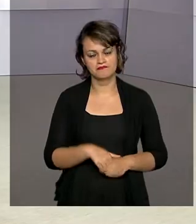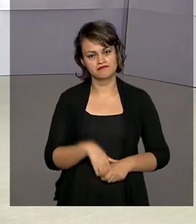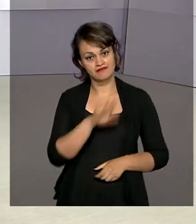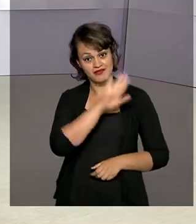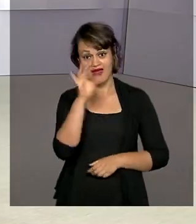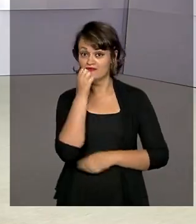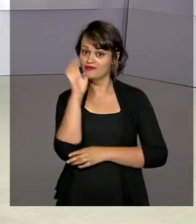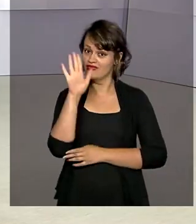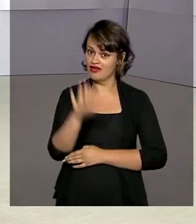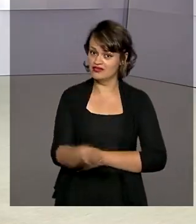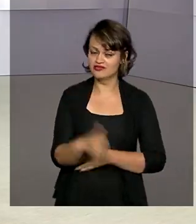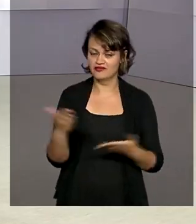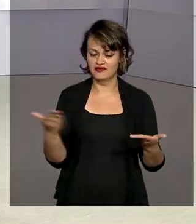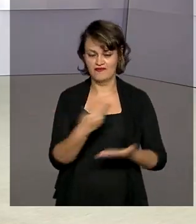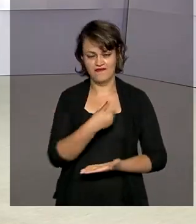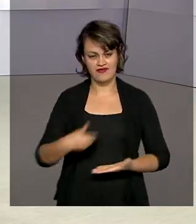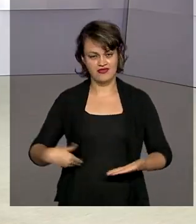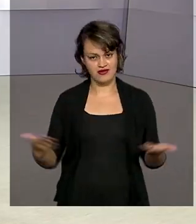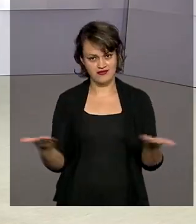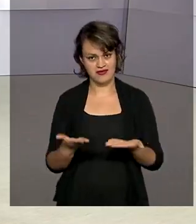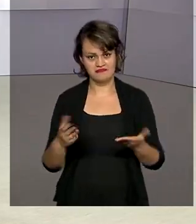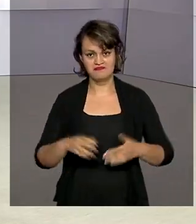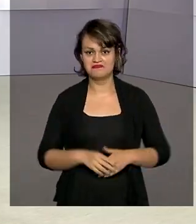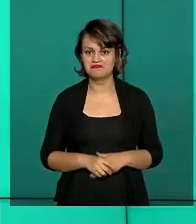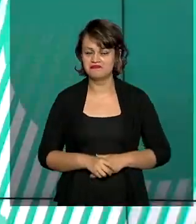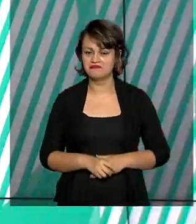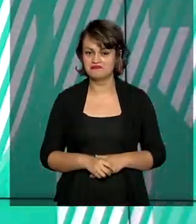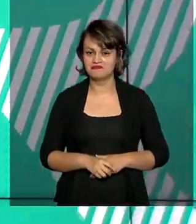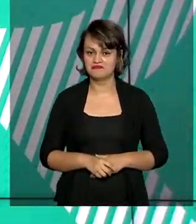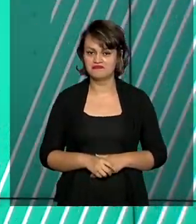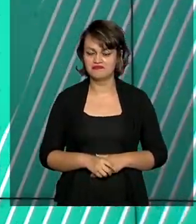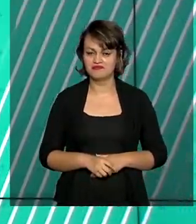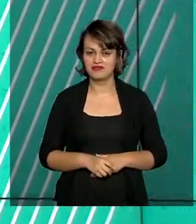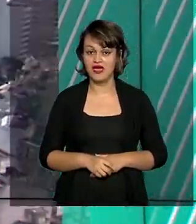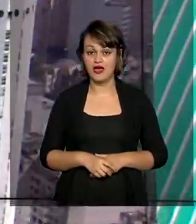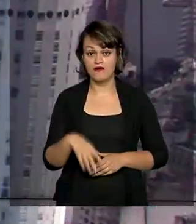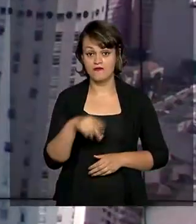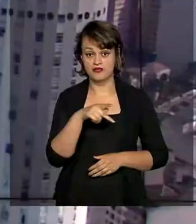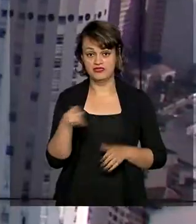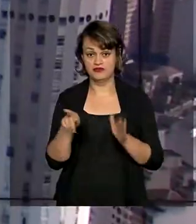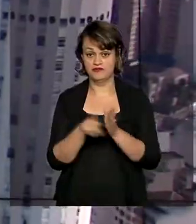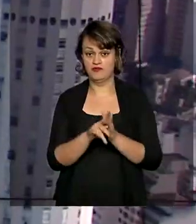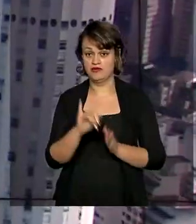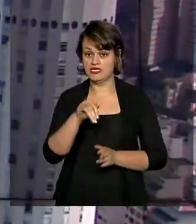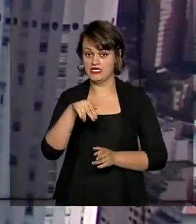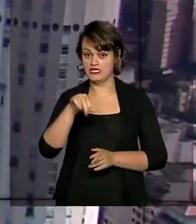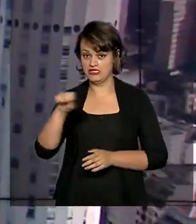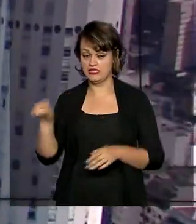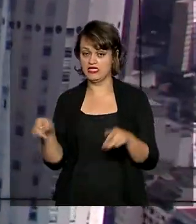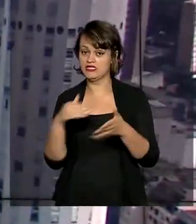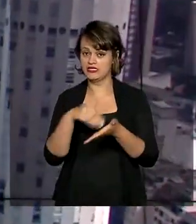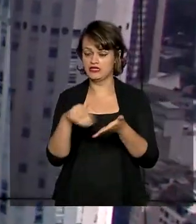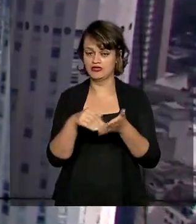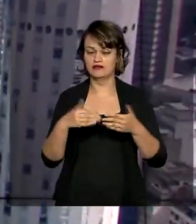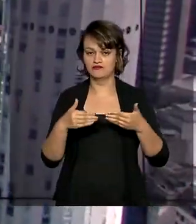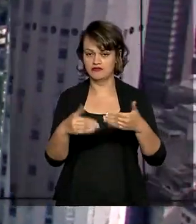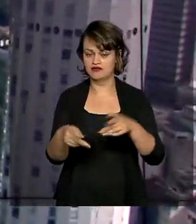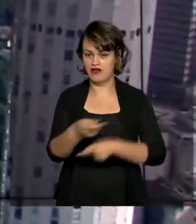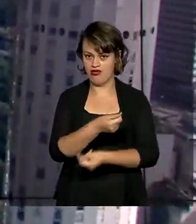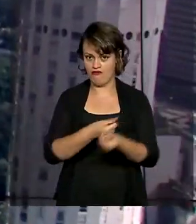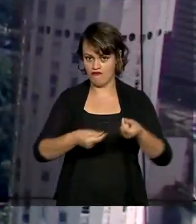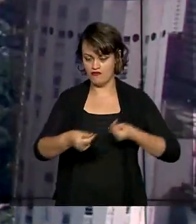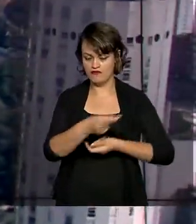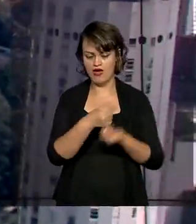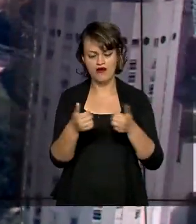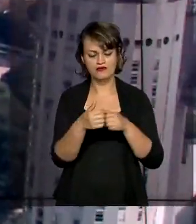Olá, boa tarde. Estamos no ar com o governo agora. O presidente do INSS e secretários do Ministério da Economia